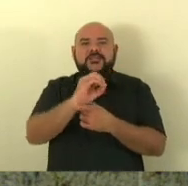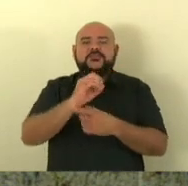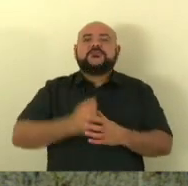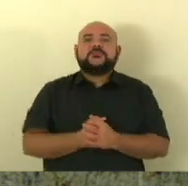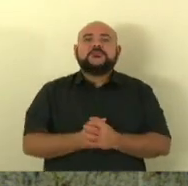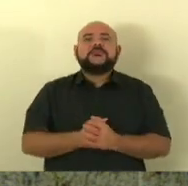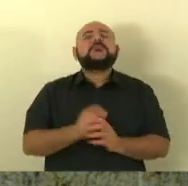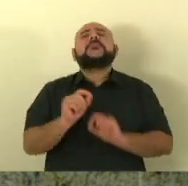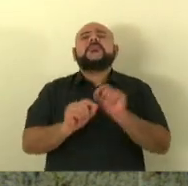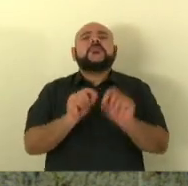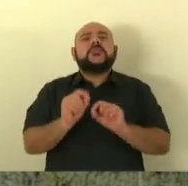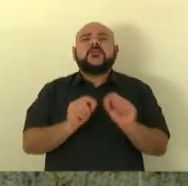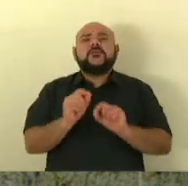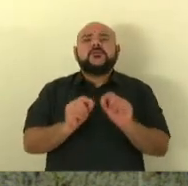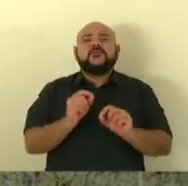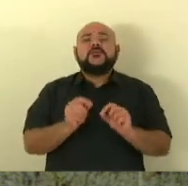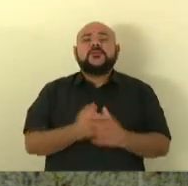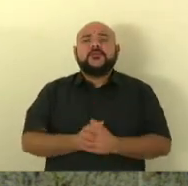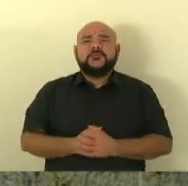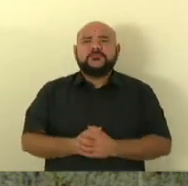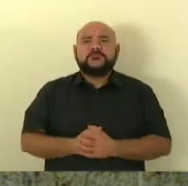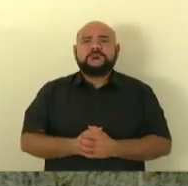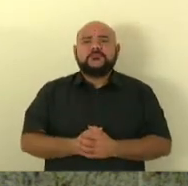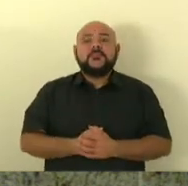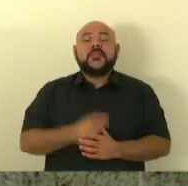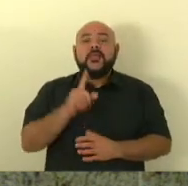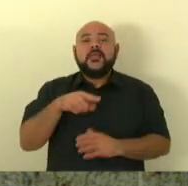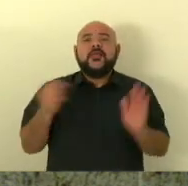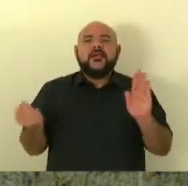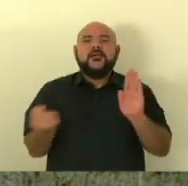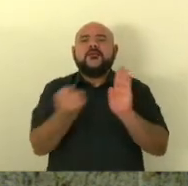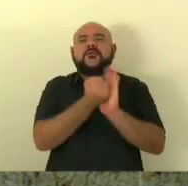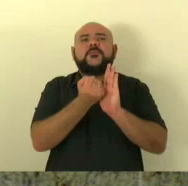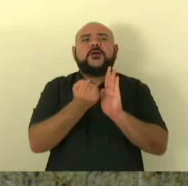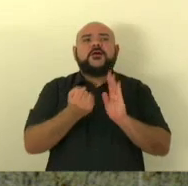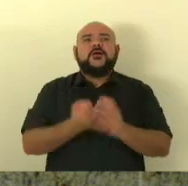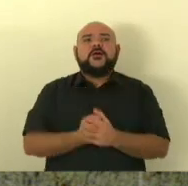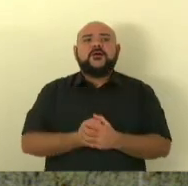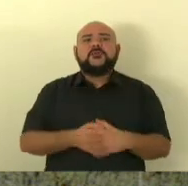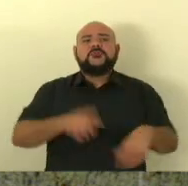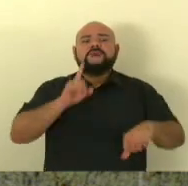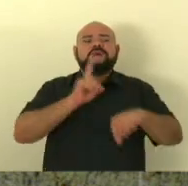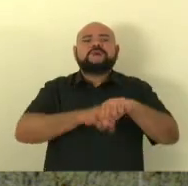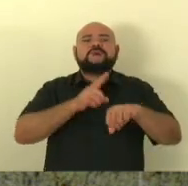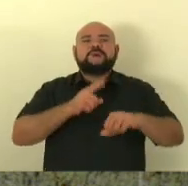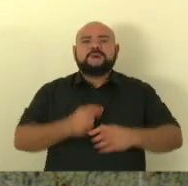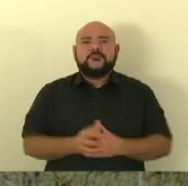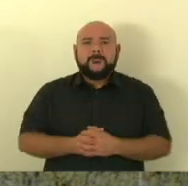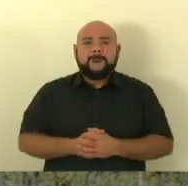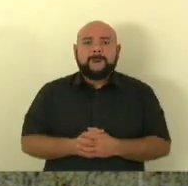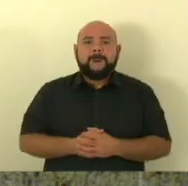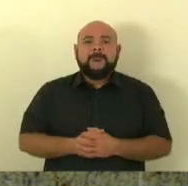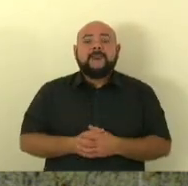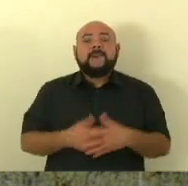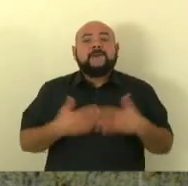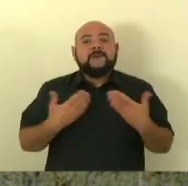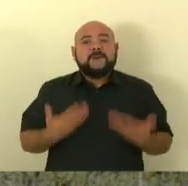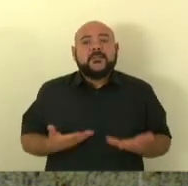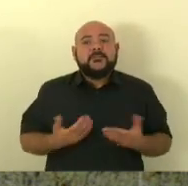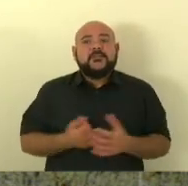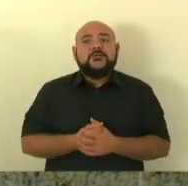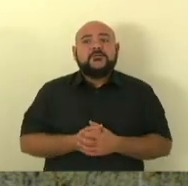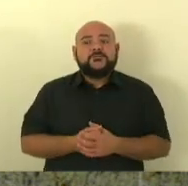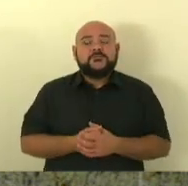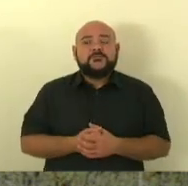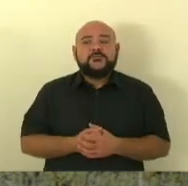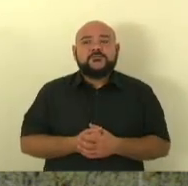determina o marco temporal e que isso trará